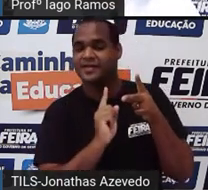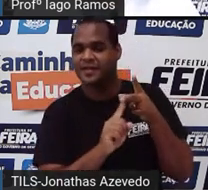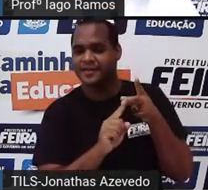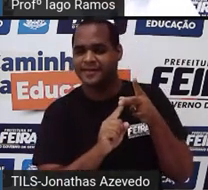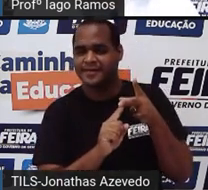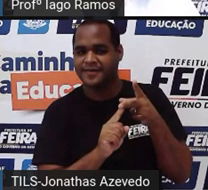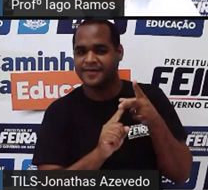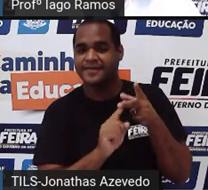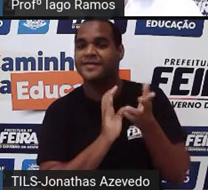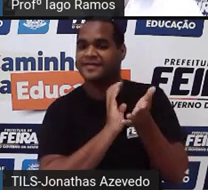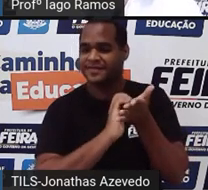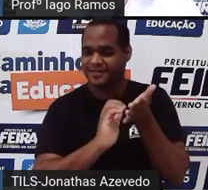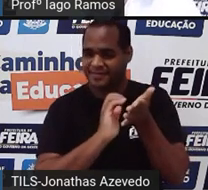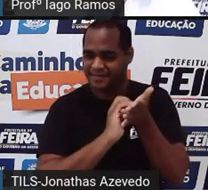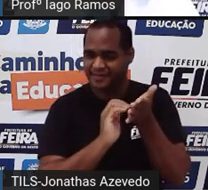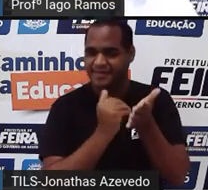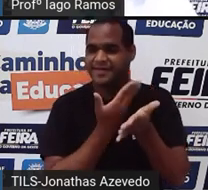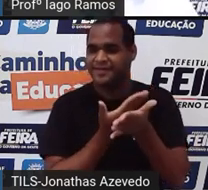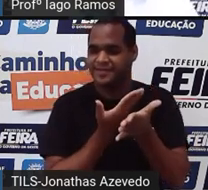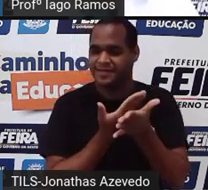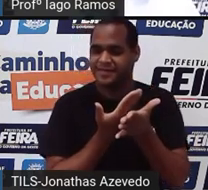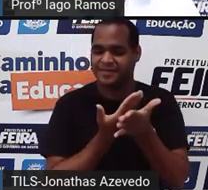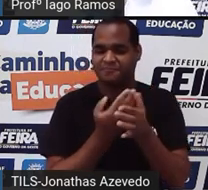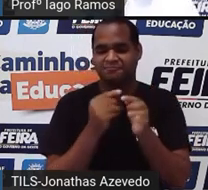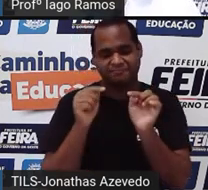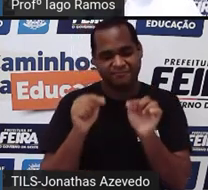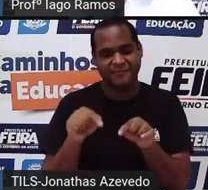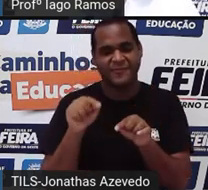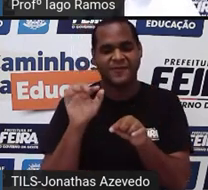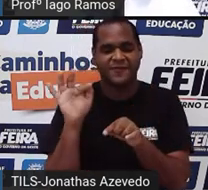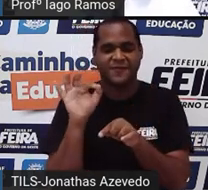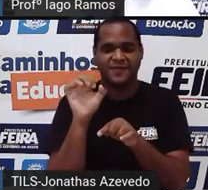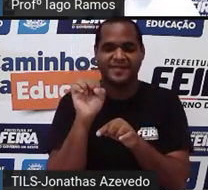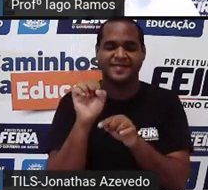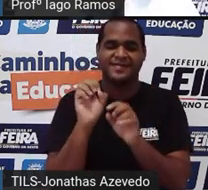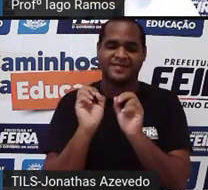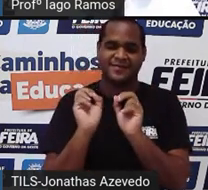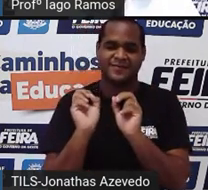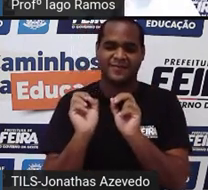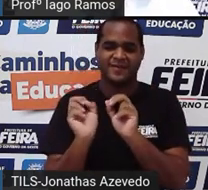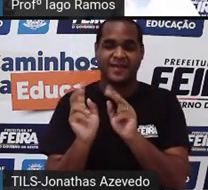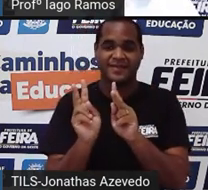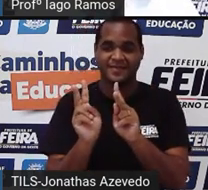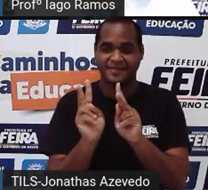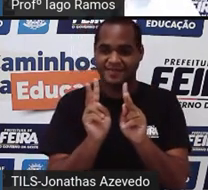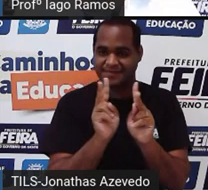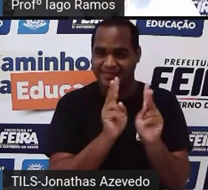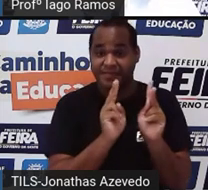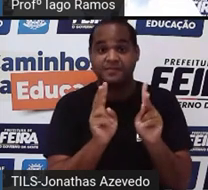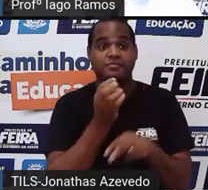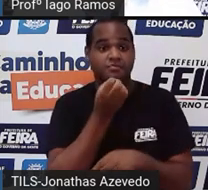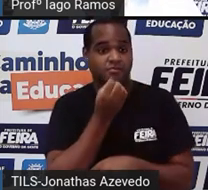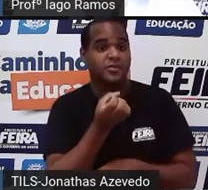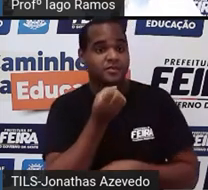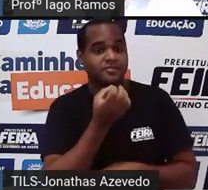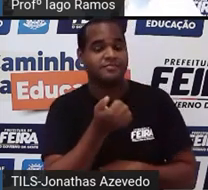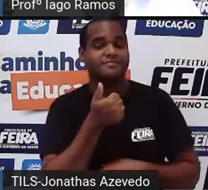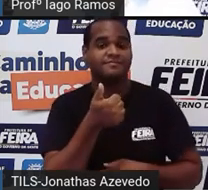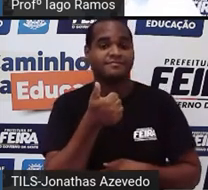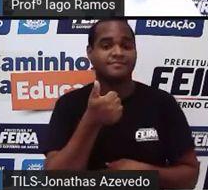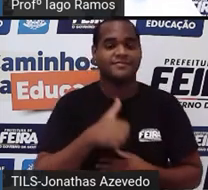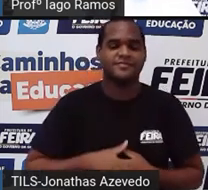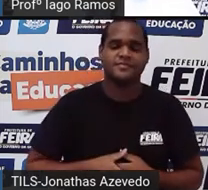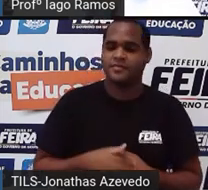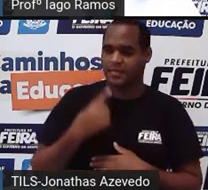e da própria Secretaria de Educação aqui da nossa cidade, tá bom? Bom,